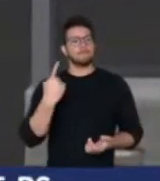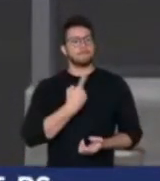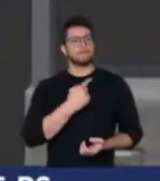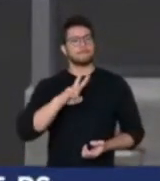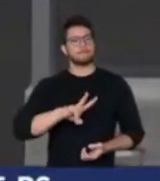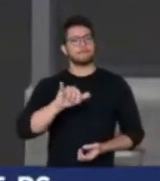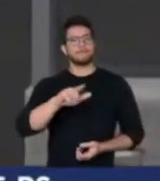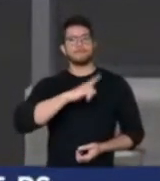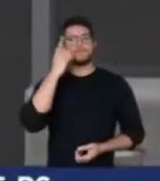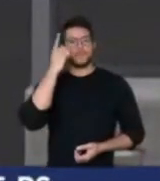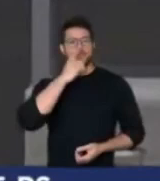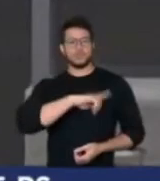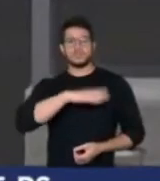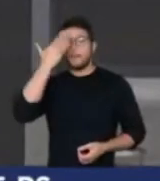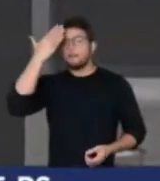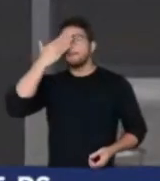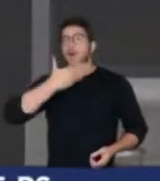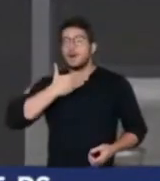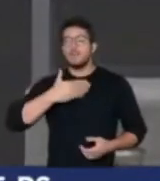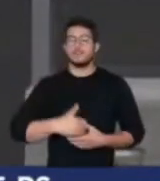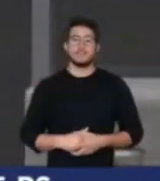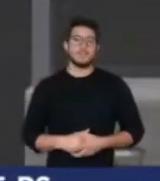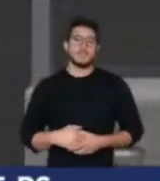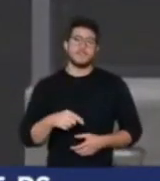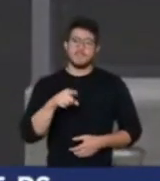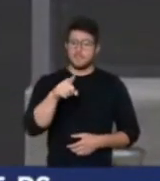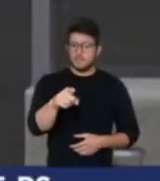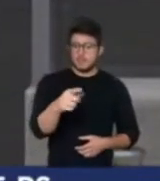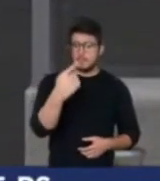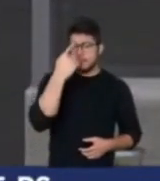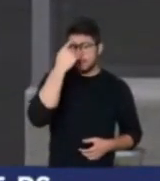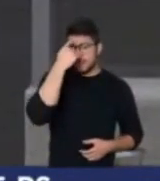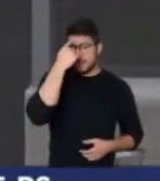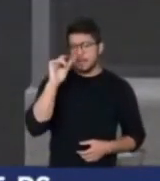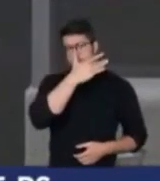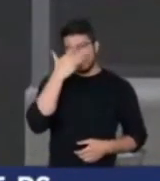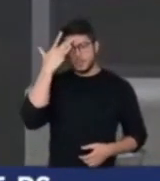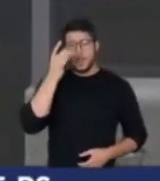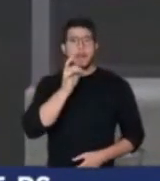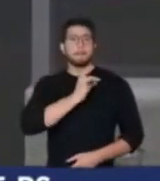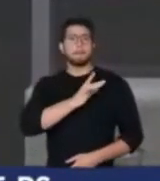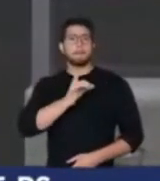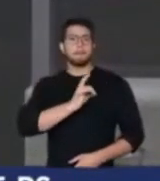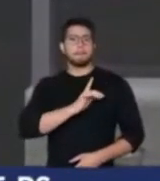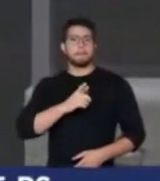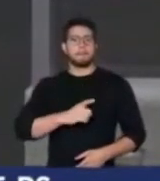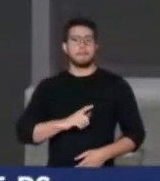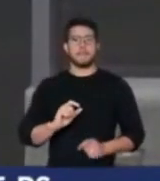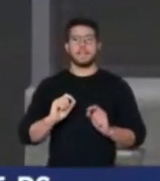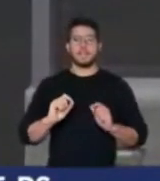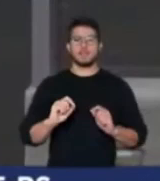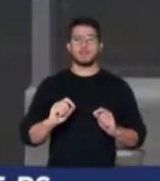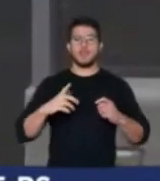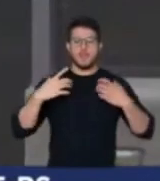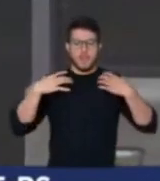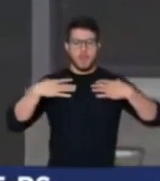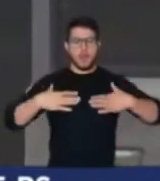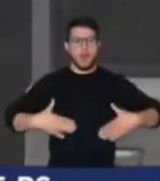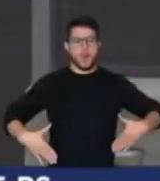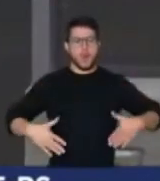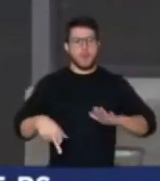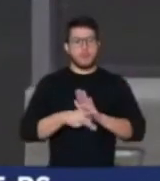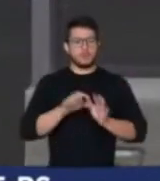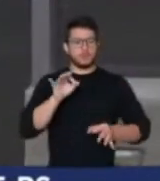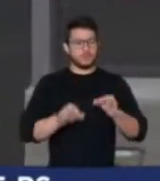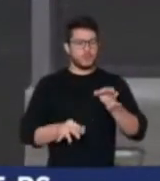é mal acostumado, o senhor acha que as pessoas têm medo da toga, do seu jeito autoritário, que anda armado, mas